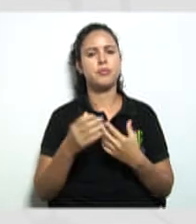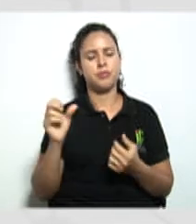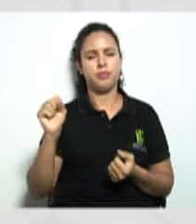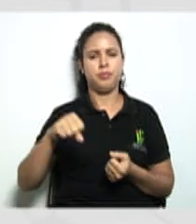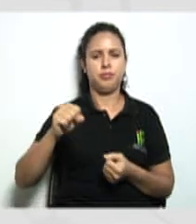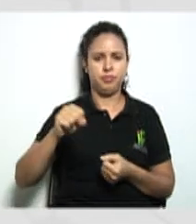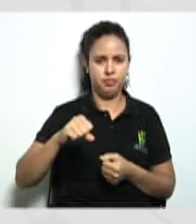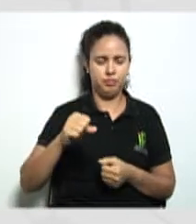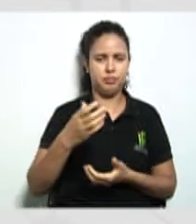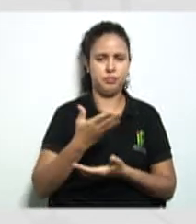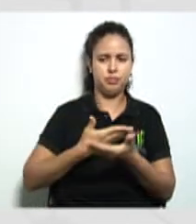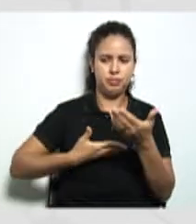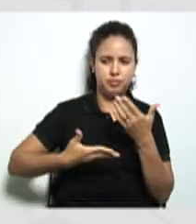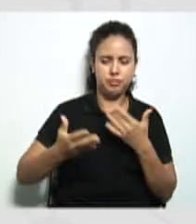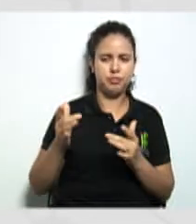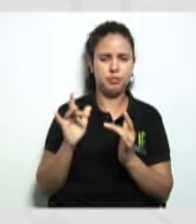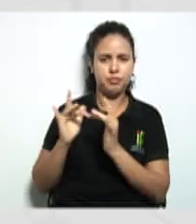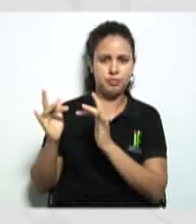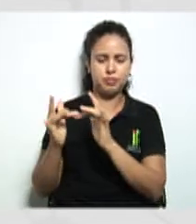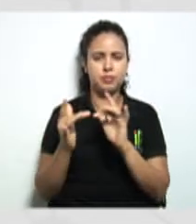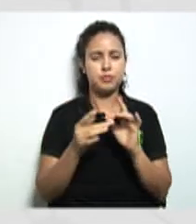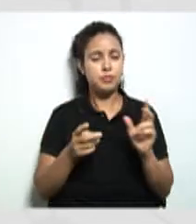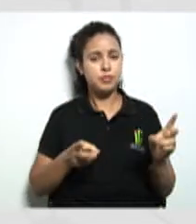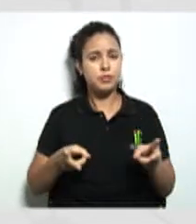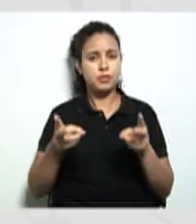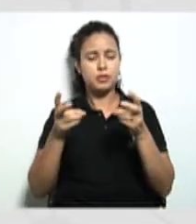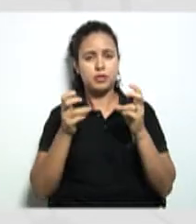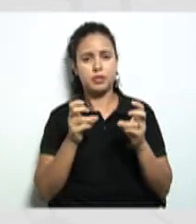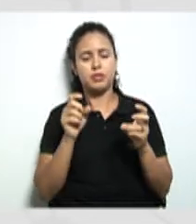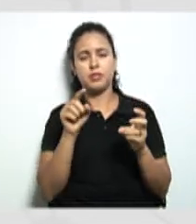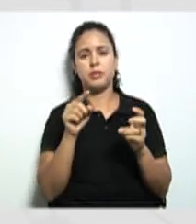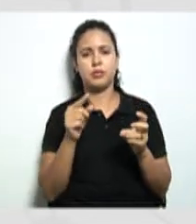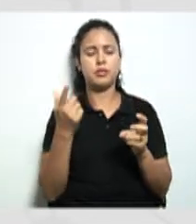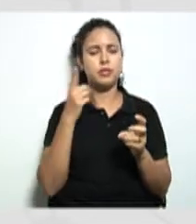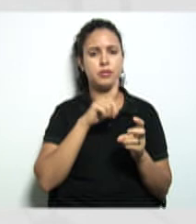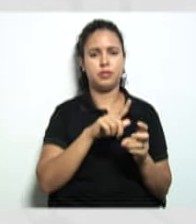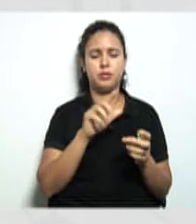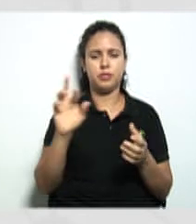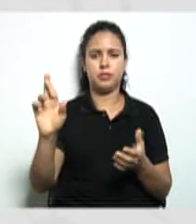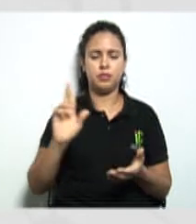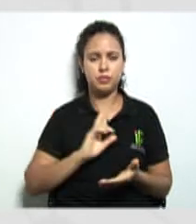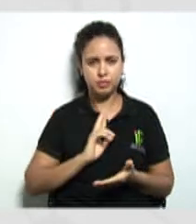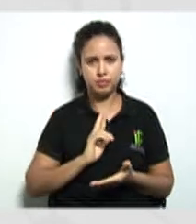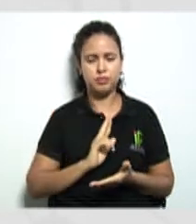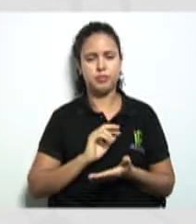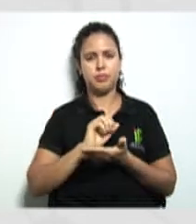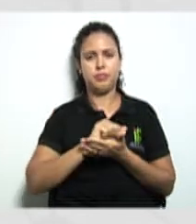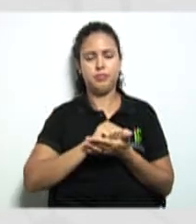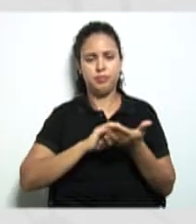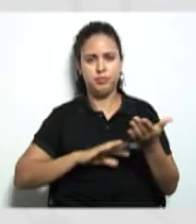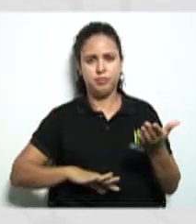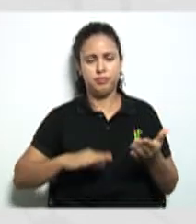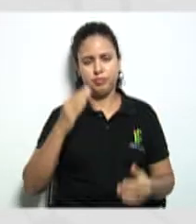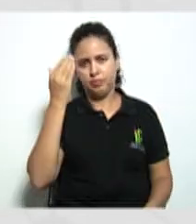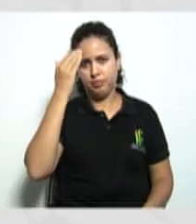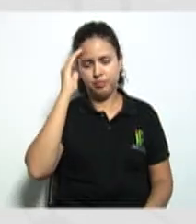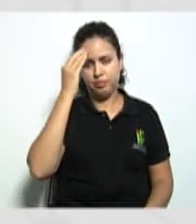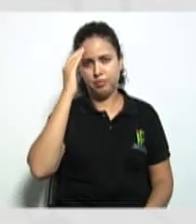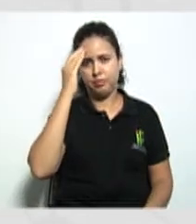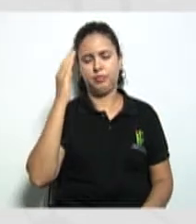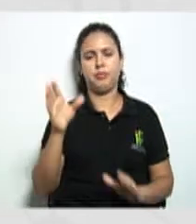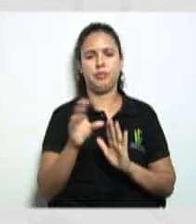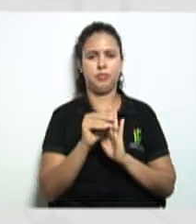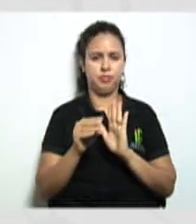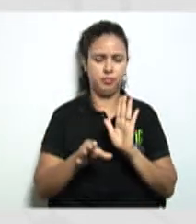precisa dessa interação e perceber que se vocês estão acertando as questões é porque vocês conseguiram entender a nossa disciplina